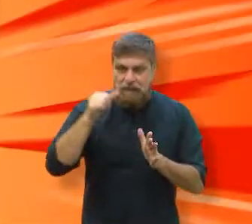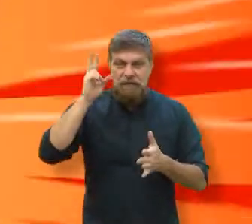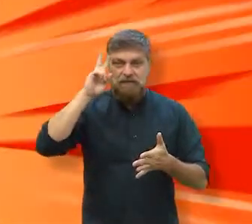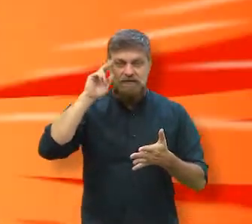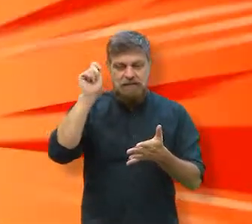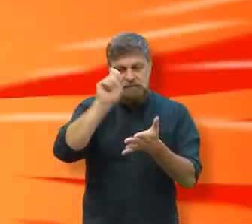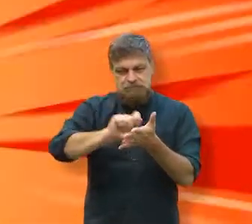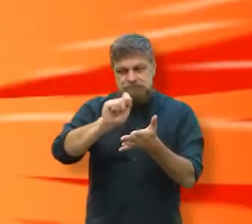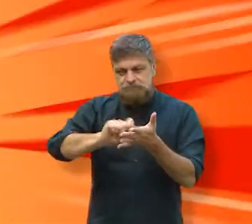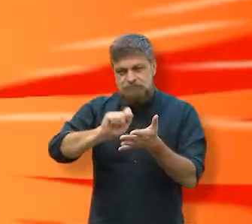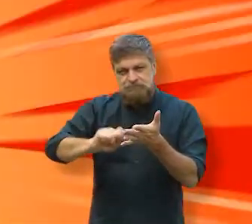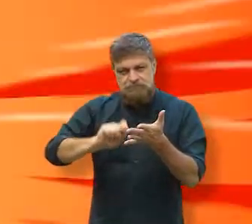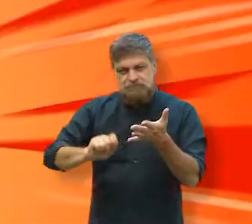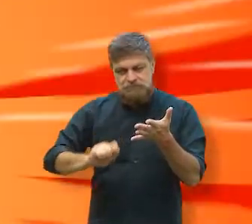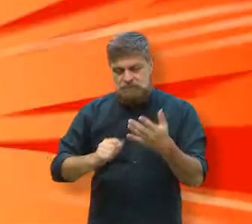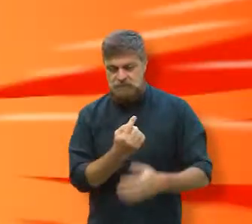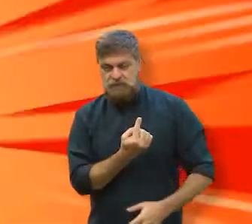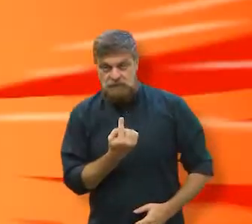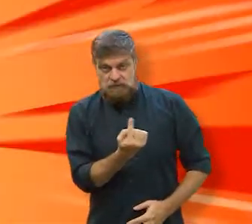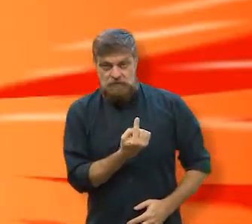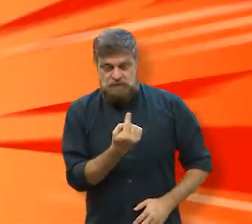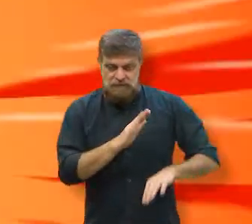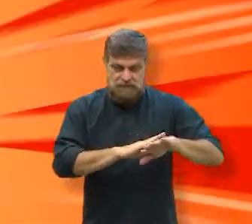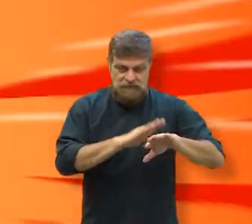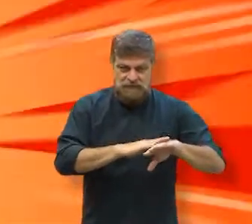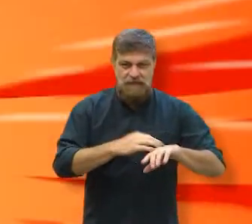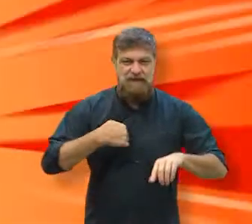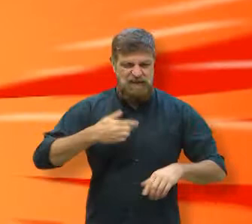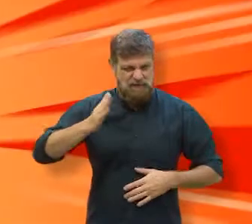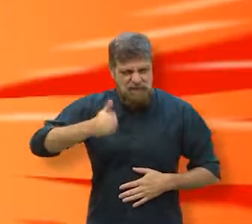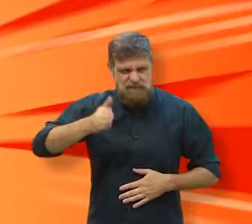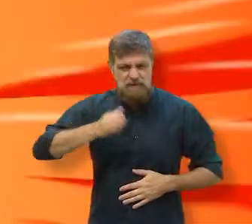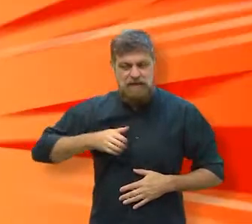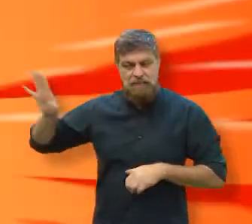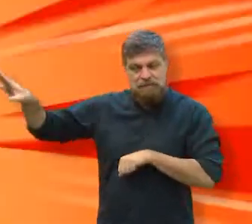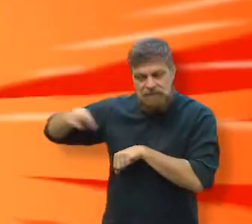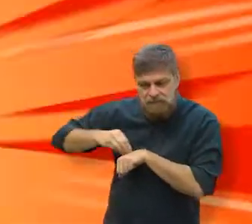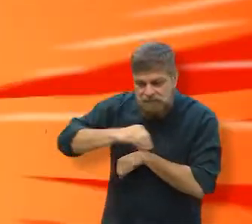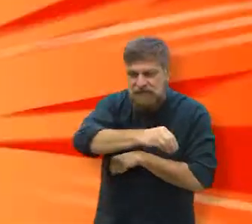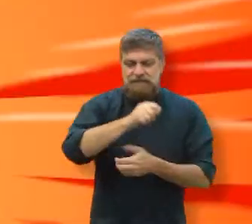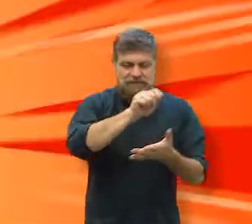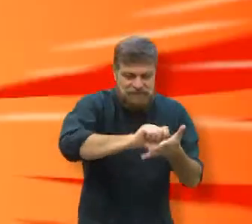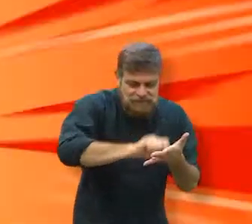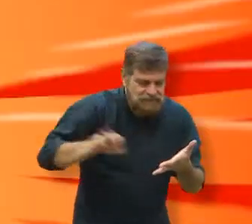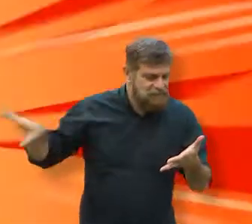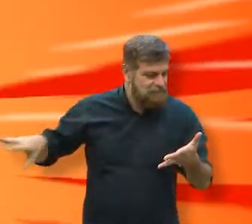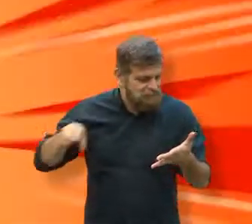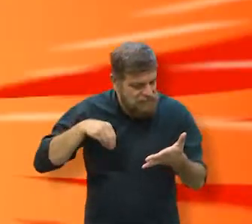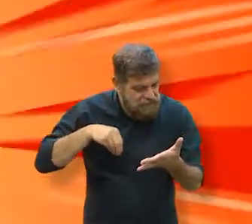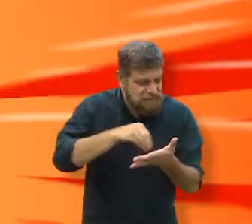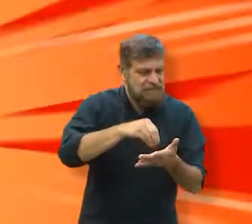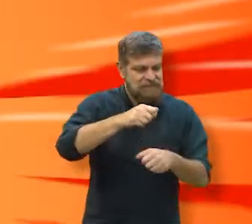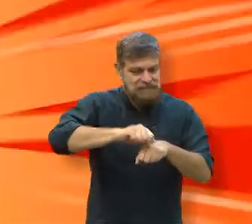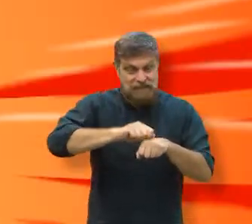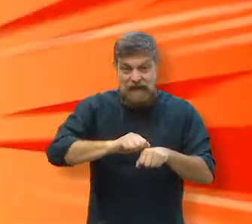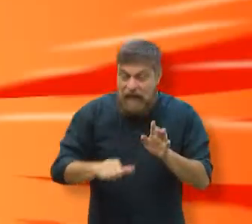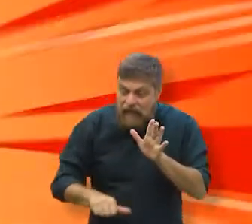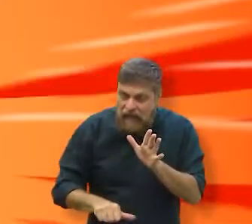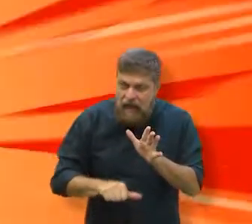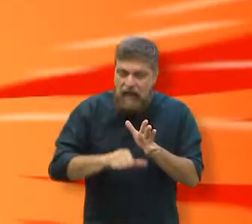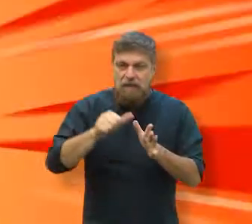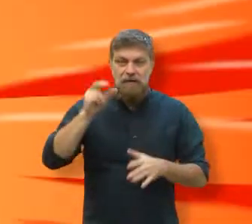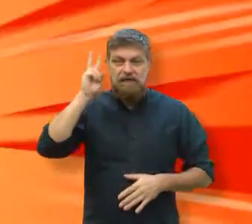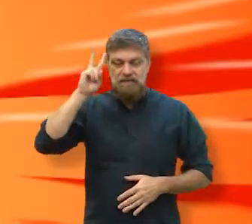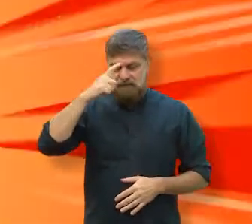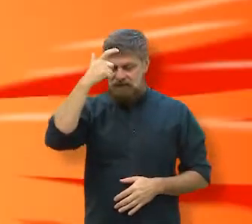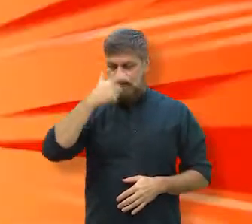história que eu escrevi sozinha como autora, porque eu sou roteirista há muitos anos e escrevo sempre a história de outras pessoas. Essa foi a primeira